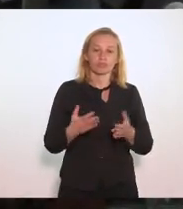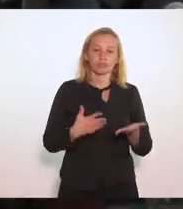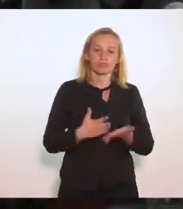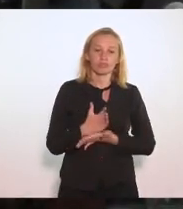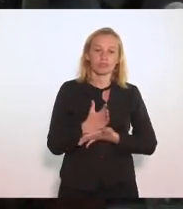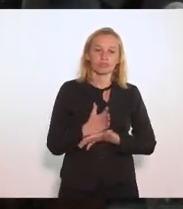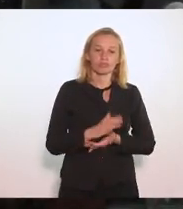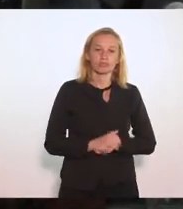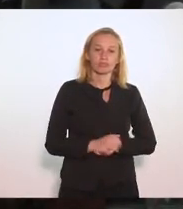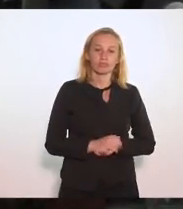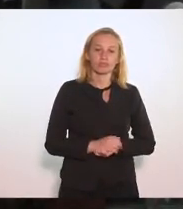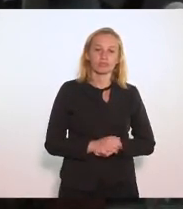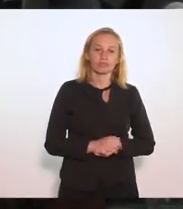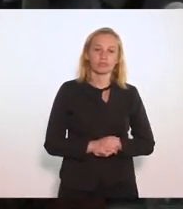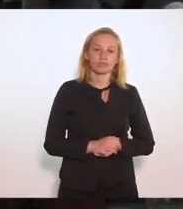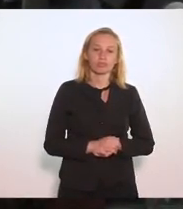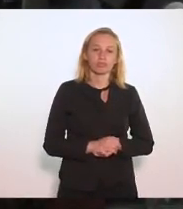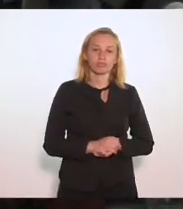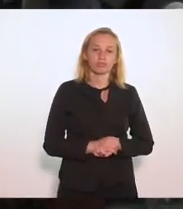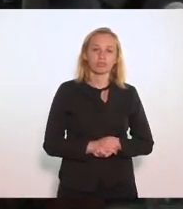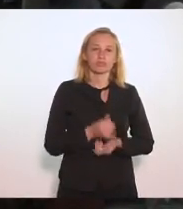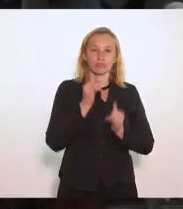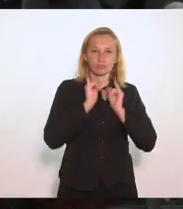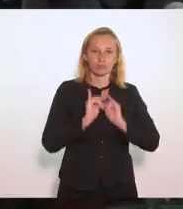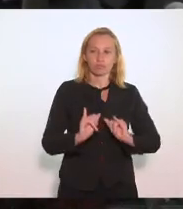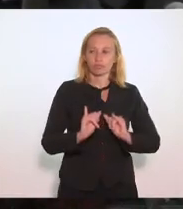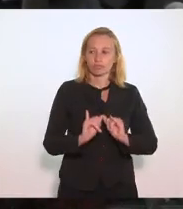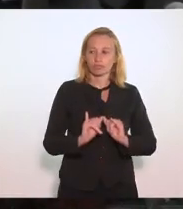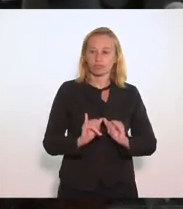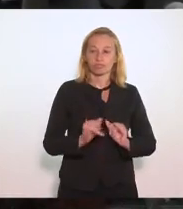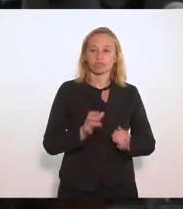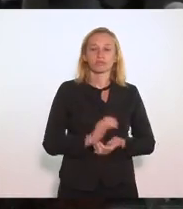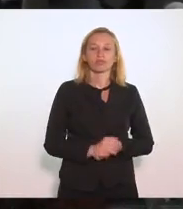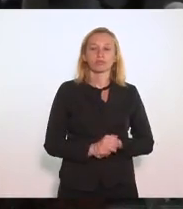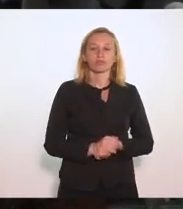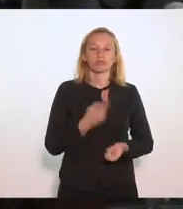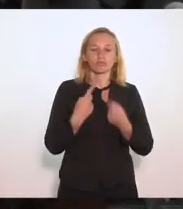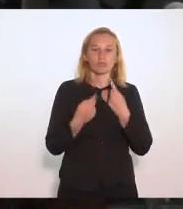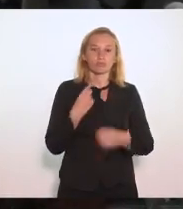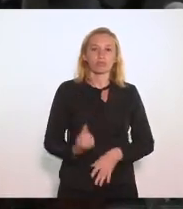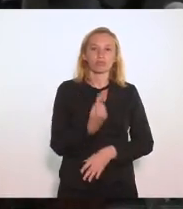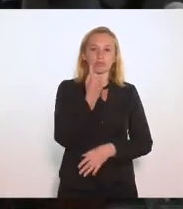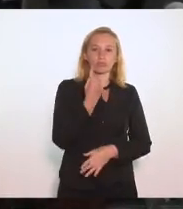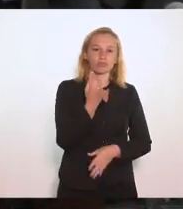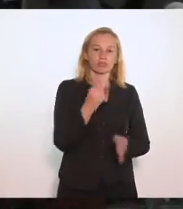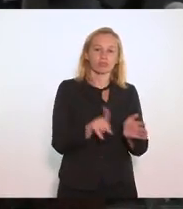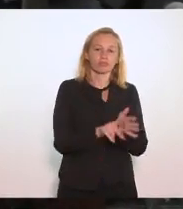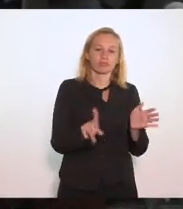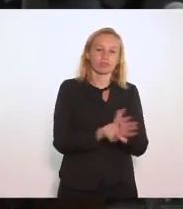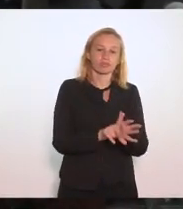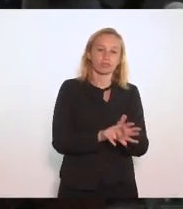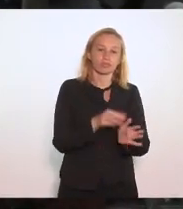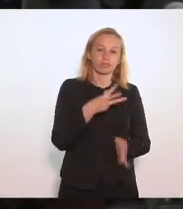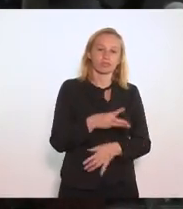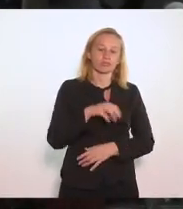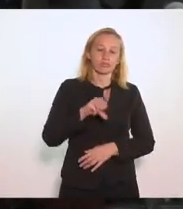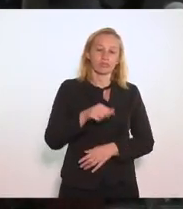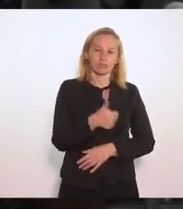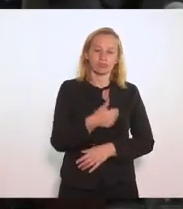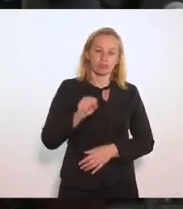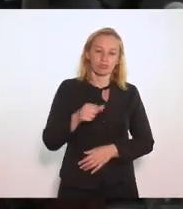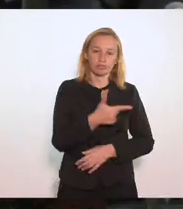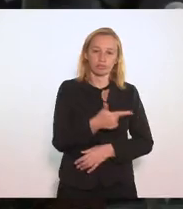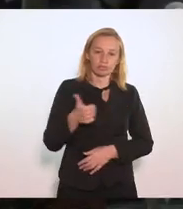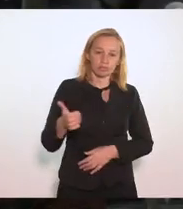aprovam nesta comissão aprovada vai autógrafo Anuncio, em regime de urgência, em discussão única Projeto de Lei nº 18, de